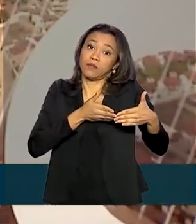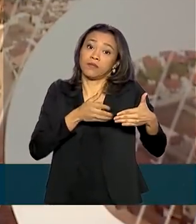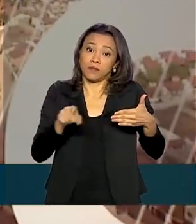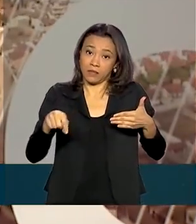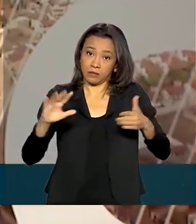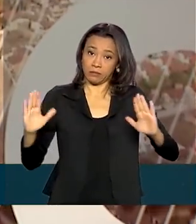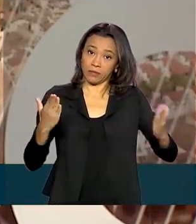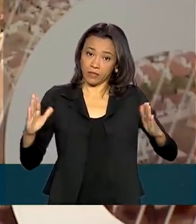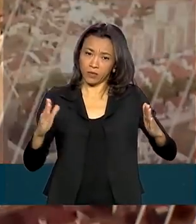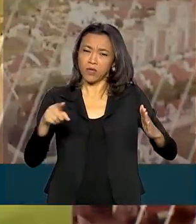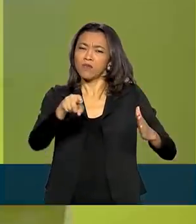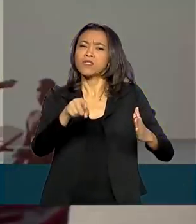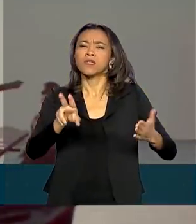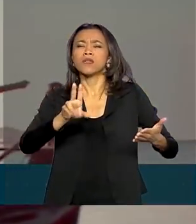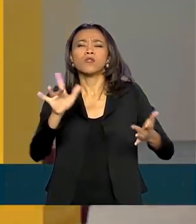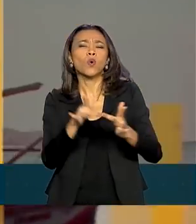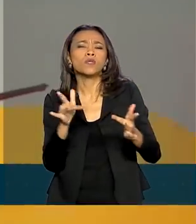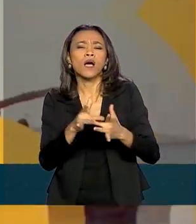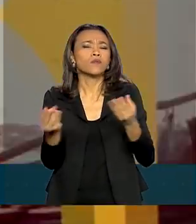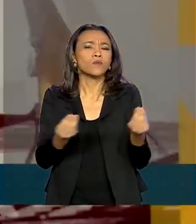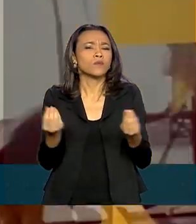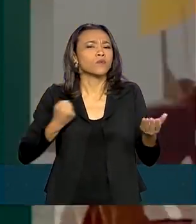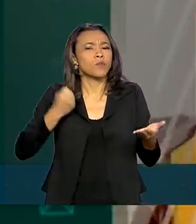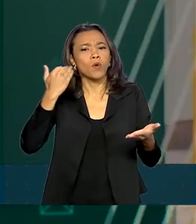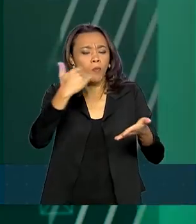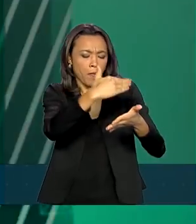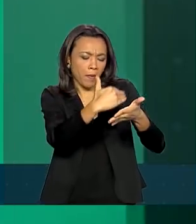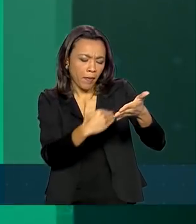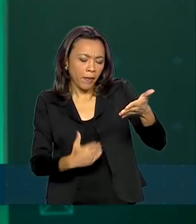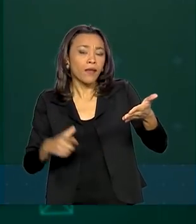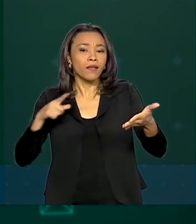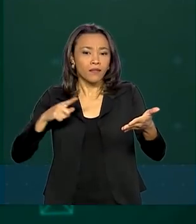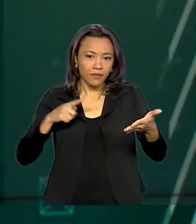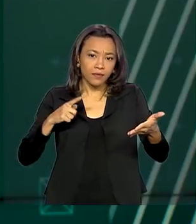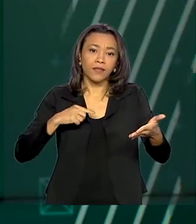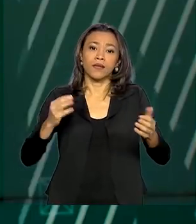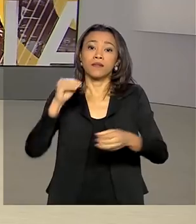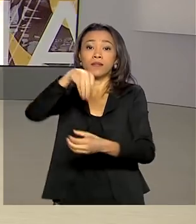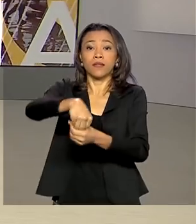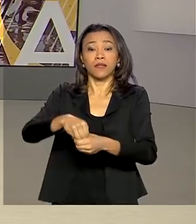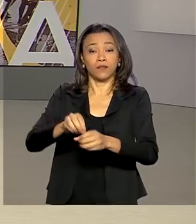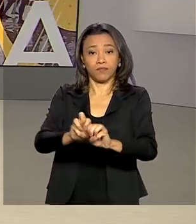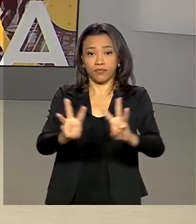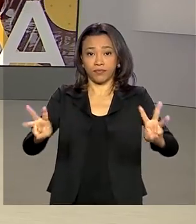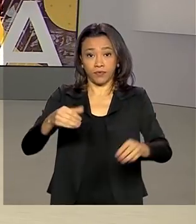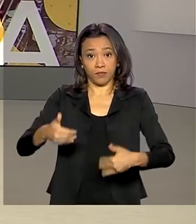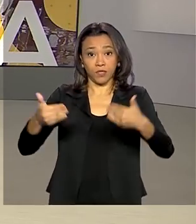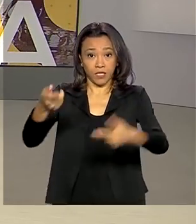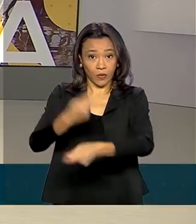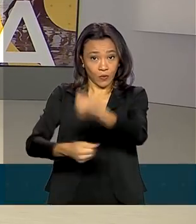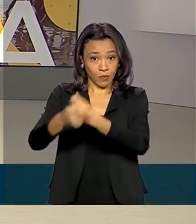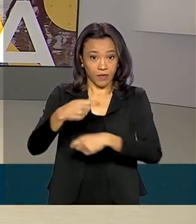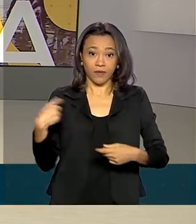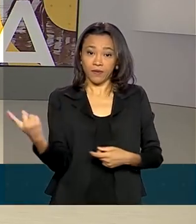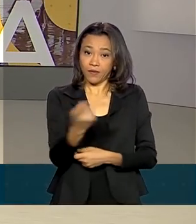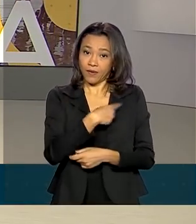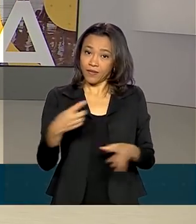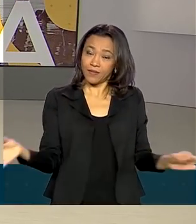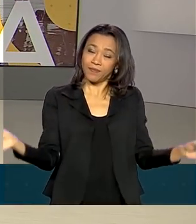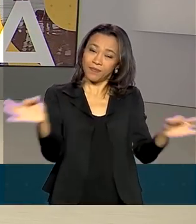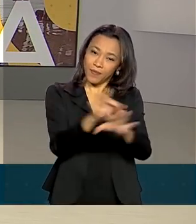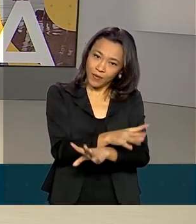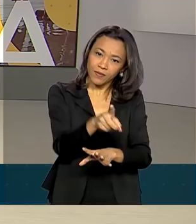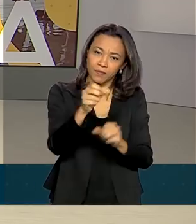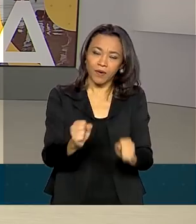A lista completa com os contatos você encontra na página do Ministério da Economia. O Brasil em Dia termina aqui, você pode nos